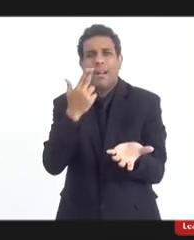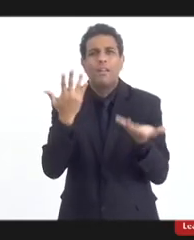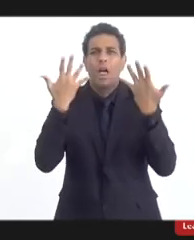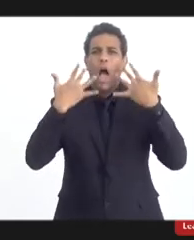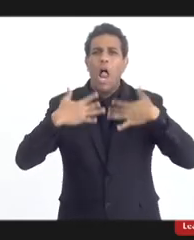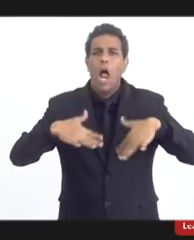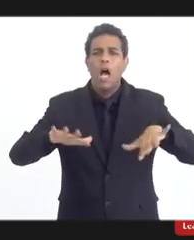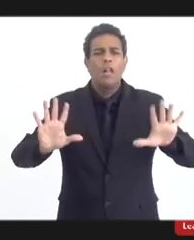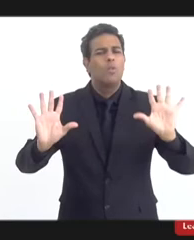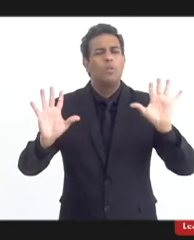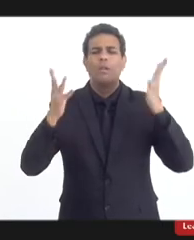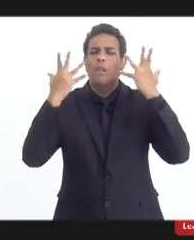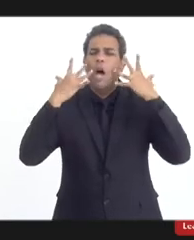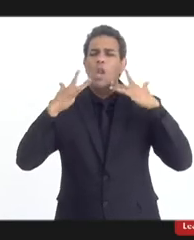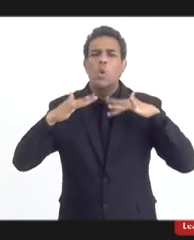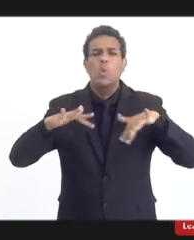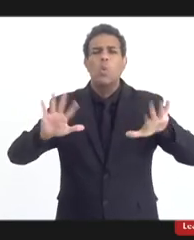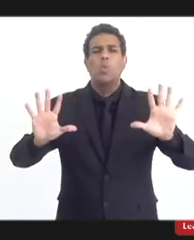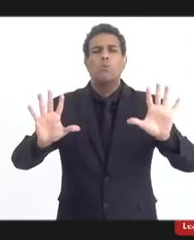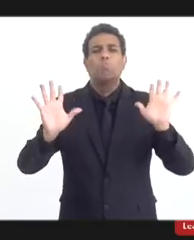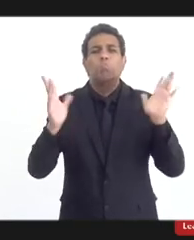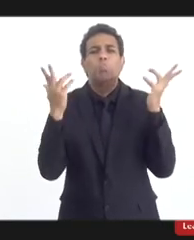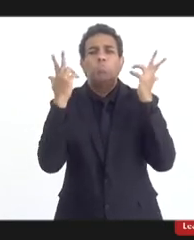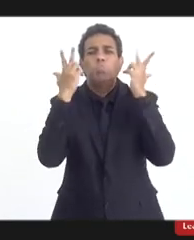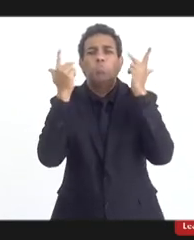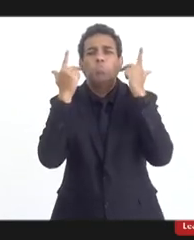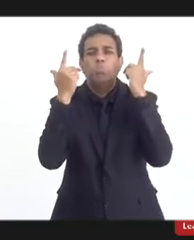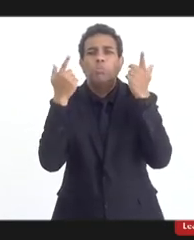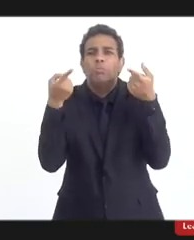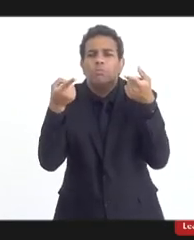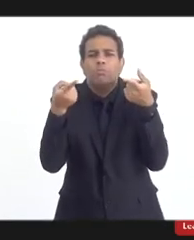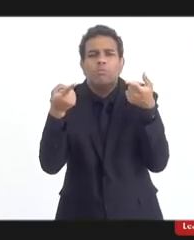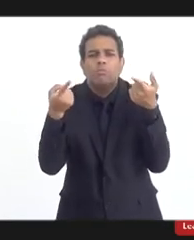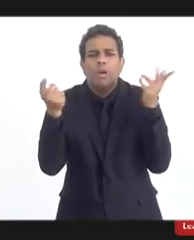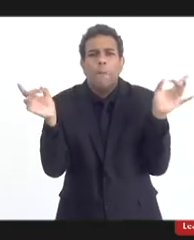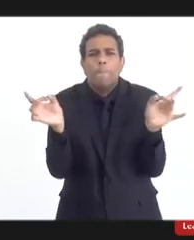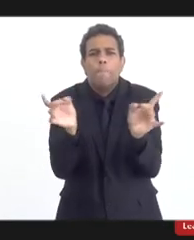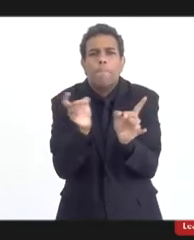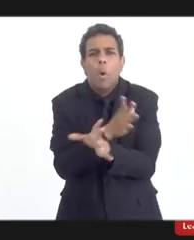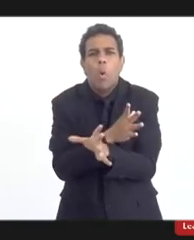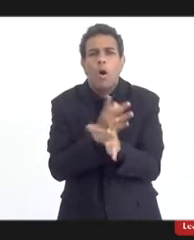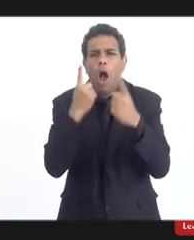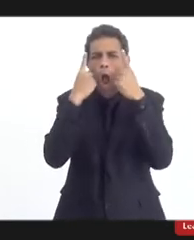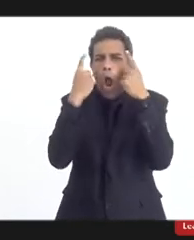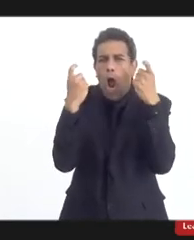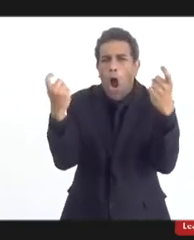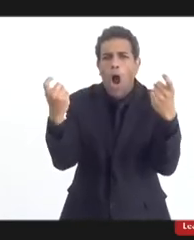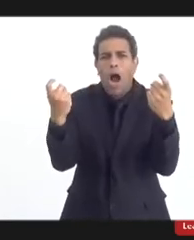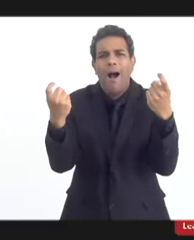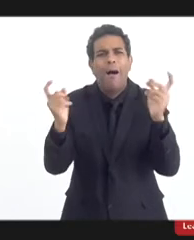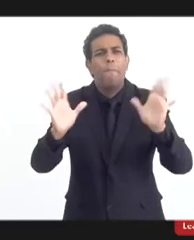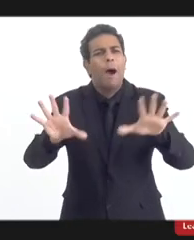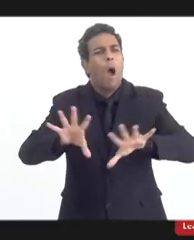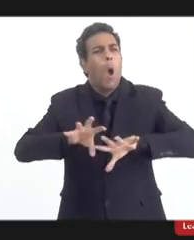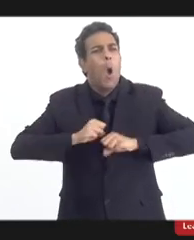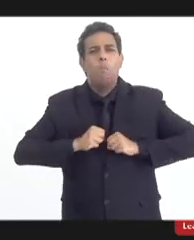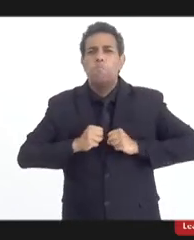naturalização, uma normalização dessa violência, como se isso fosse alguma coisa natural.